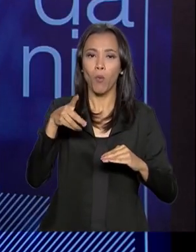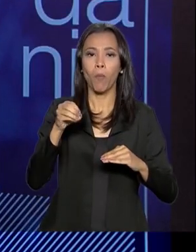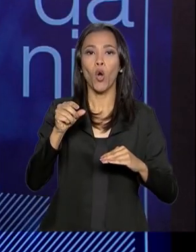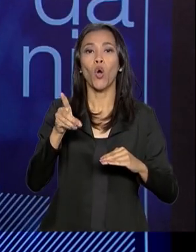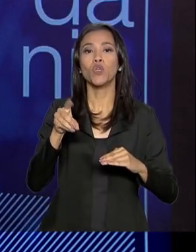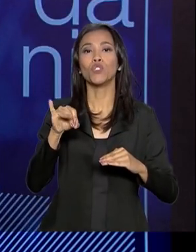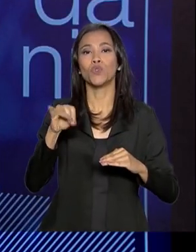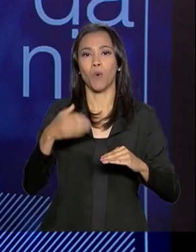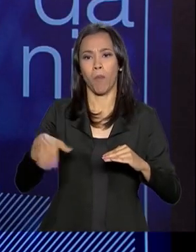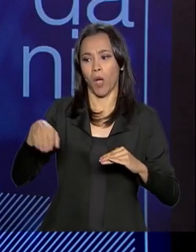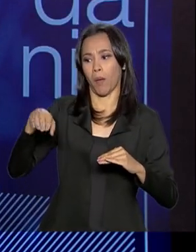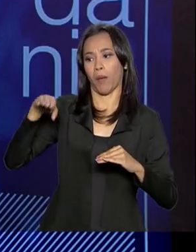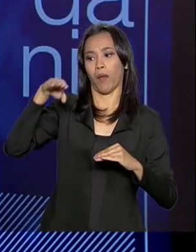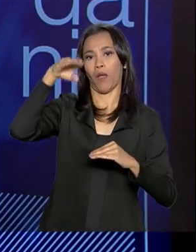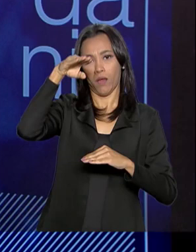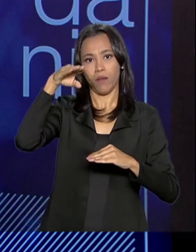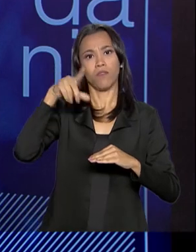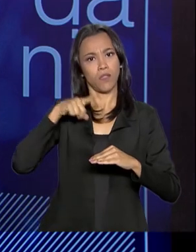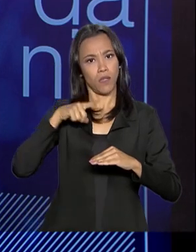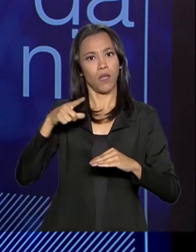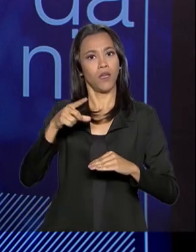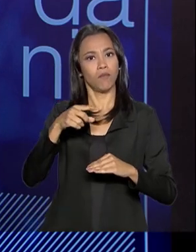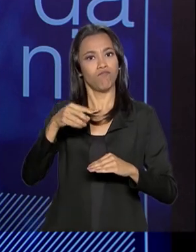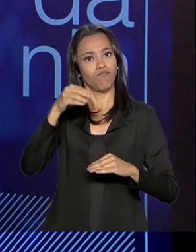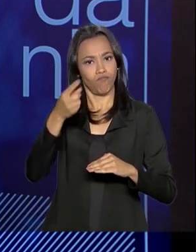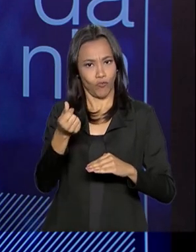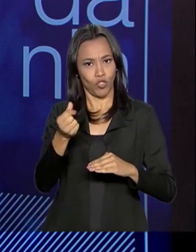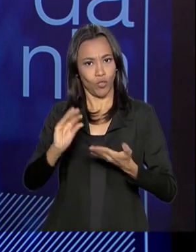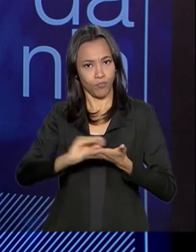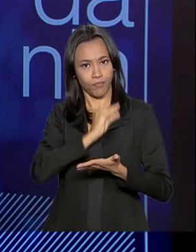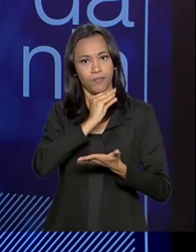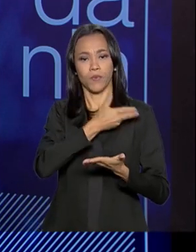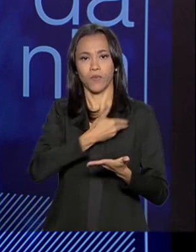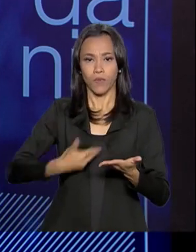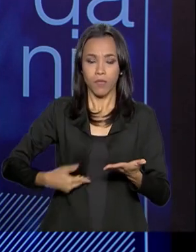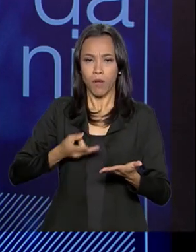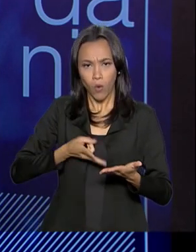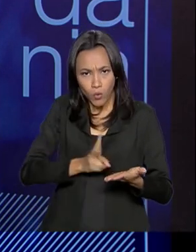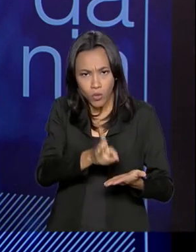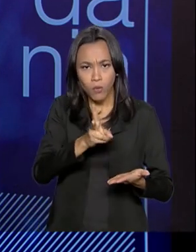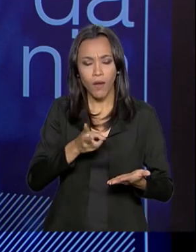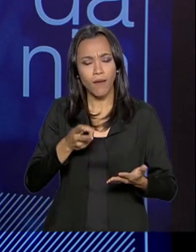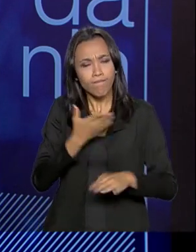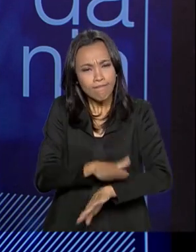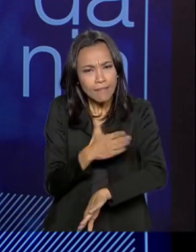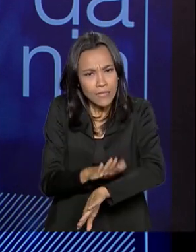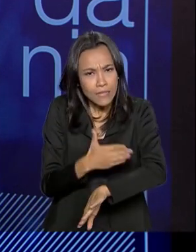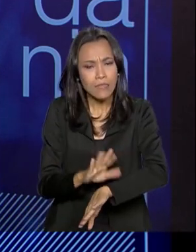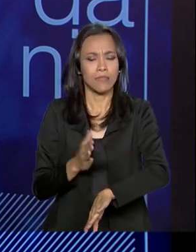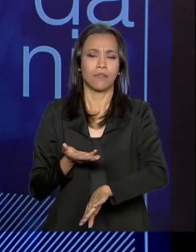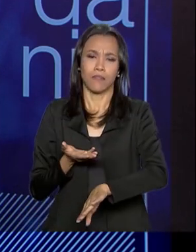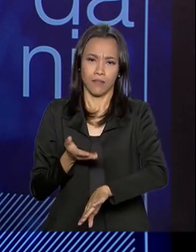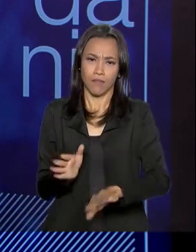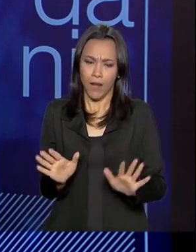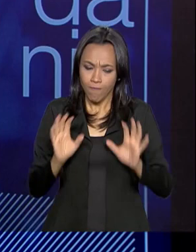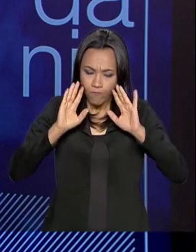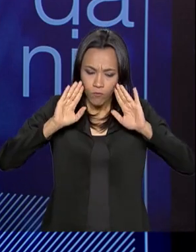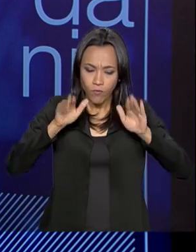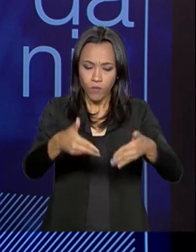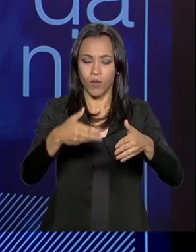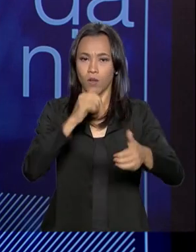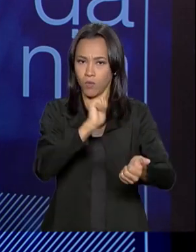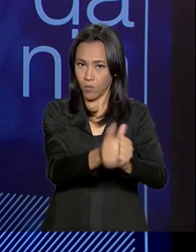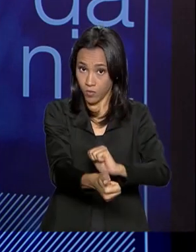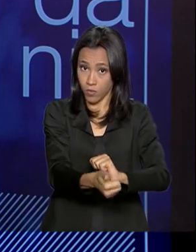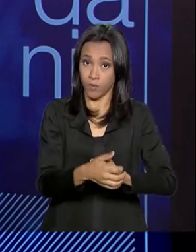que esse atleta receba um recurso por mês para continuar treinando, para continuar se dedicando ao esporte.